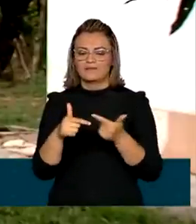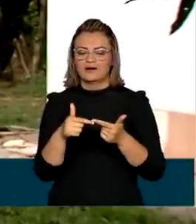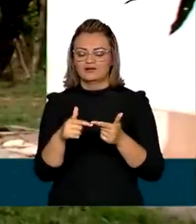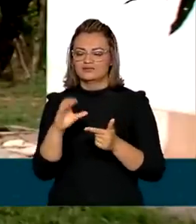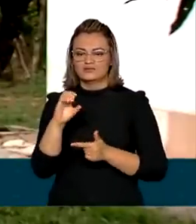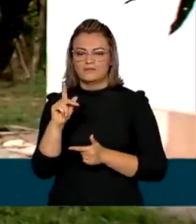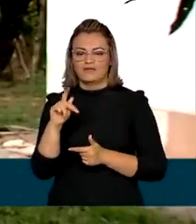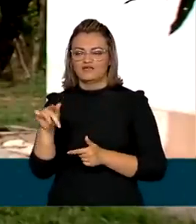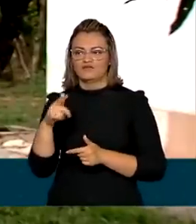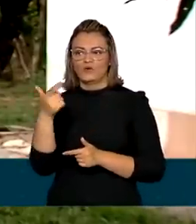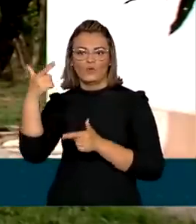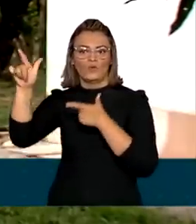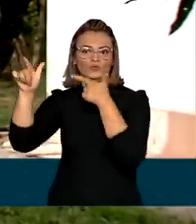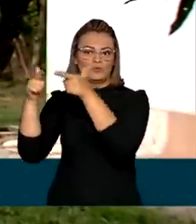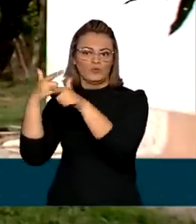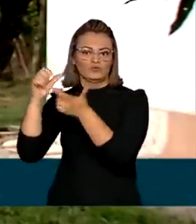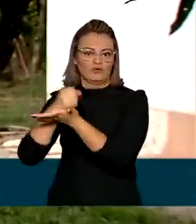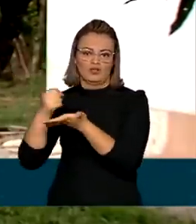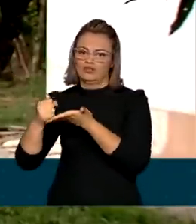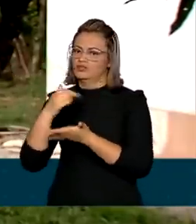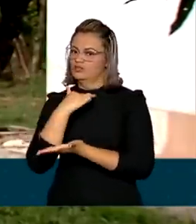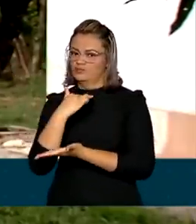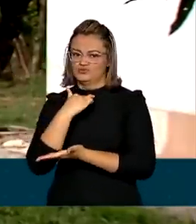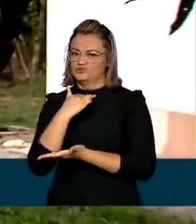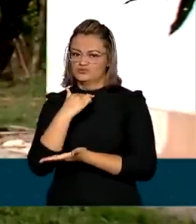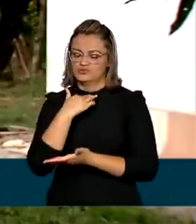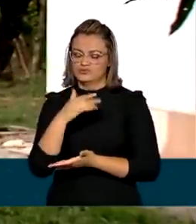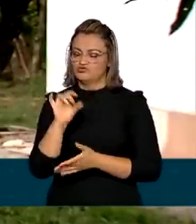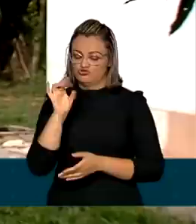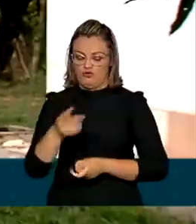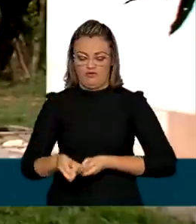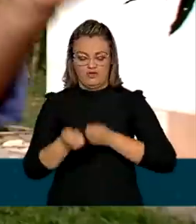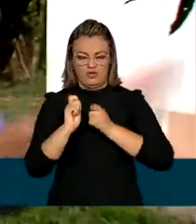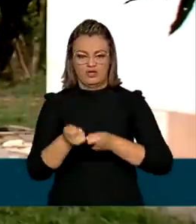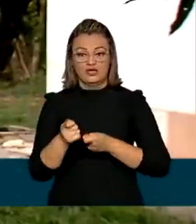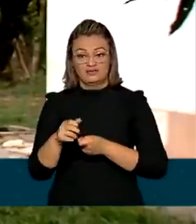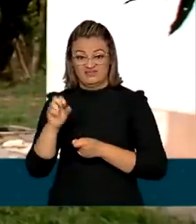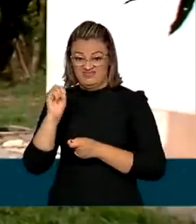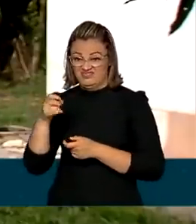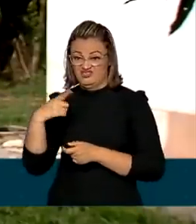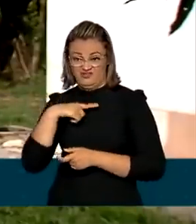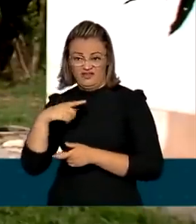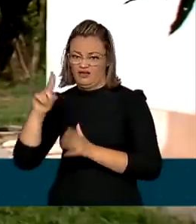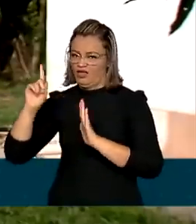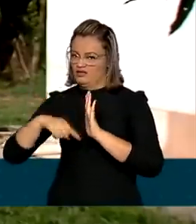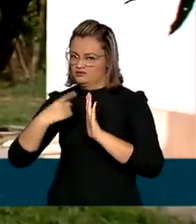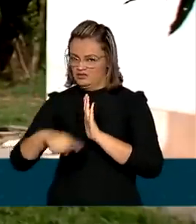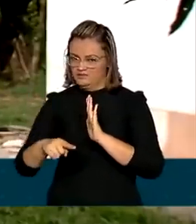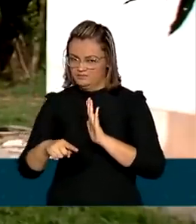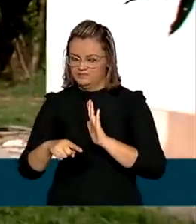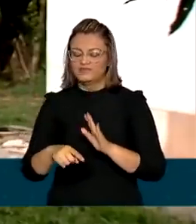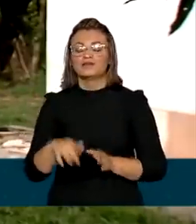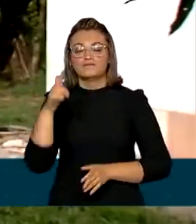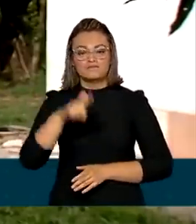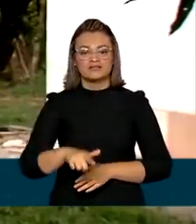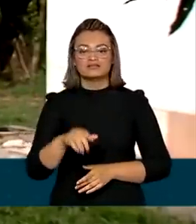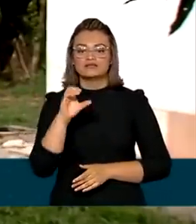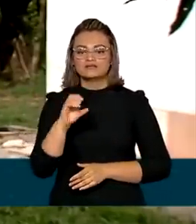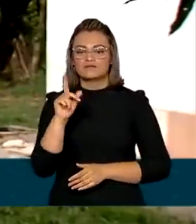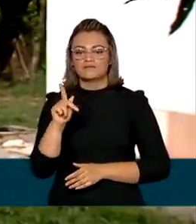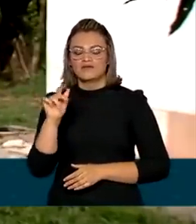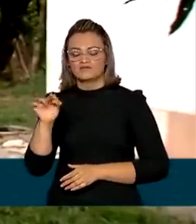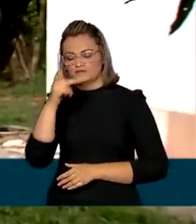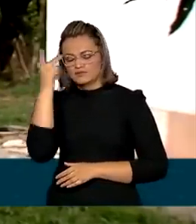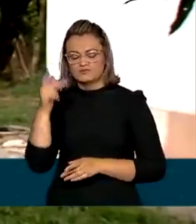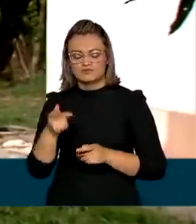seu CPF com vínculo empregatício em carteira de trabalho, que ele é cancelado automaticamente. A mesma coisa, o CPF do